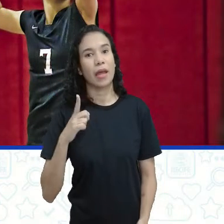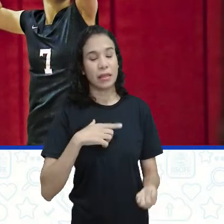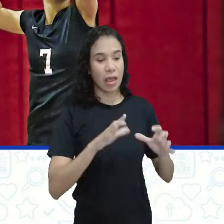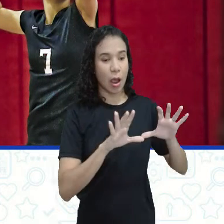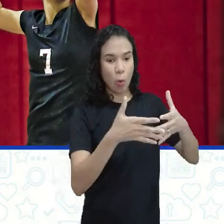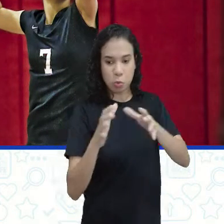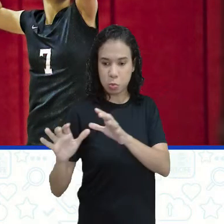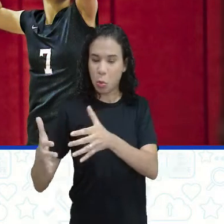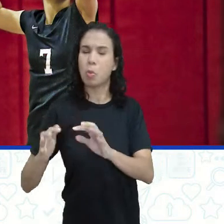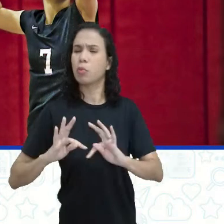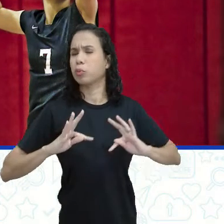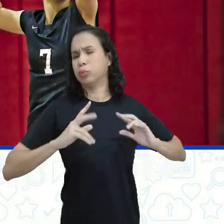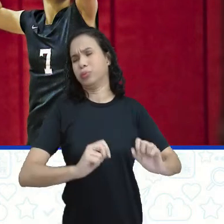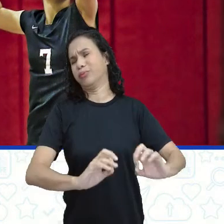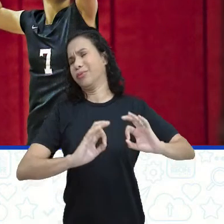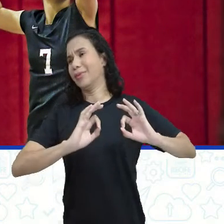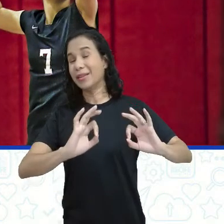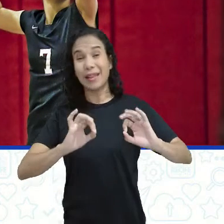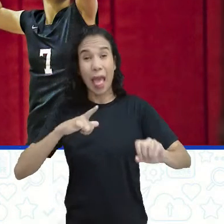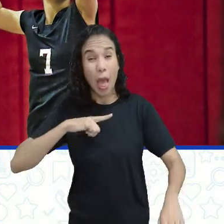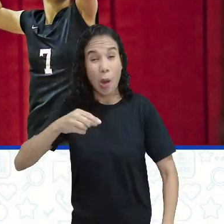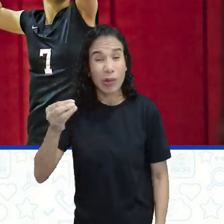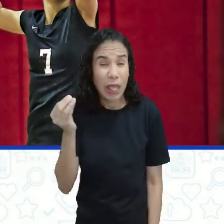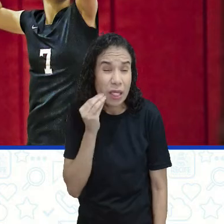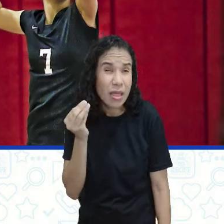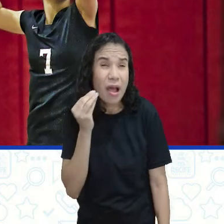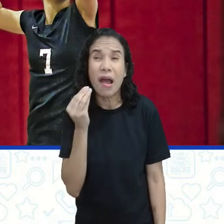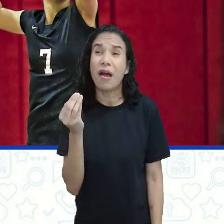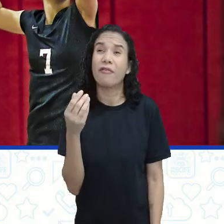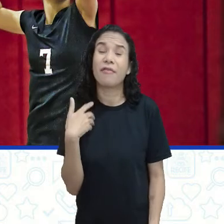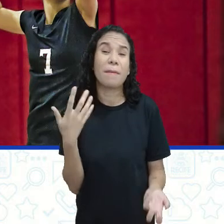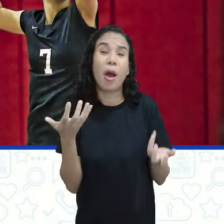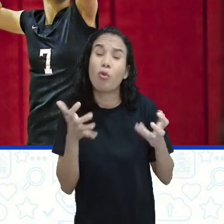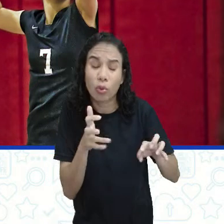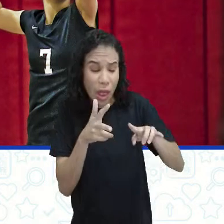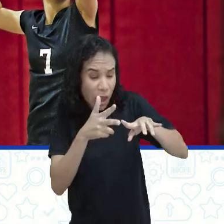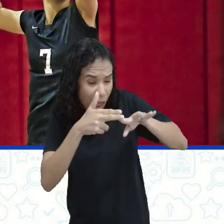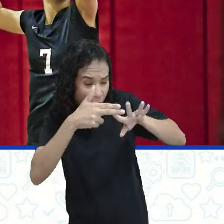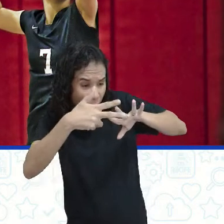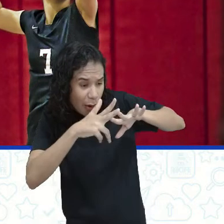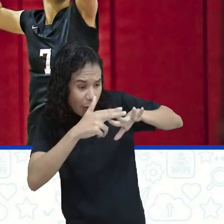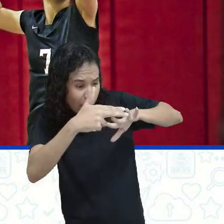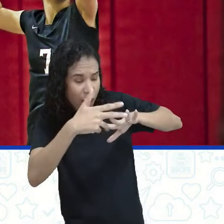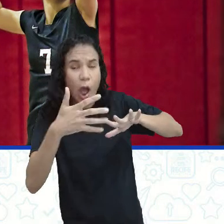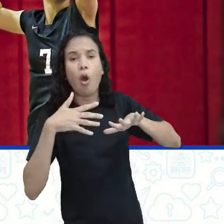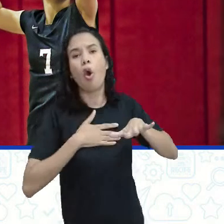de tudo. Gente, eu até tentava. Mas eu não queria cortar a unha, gente.